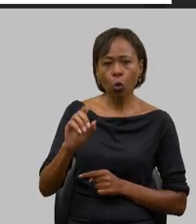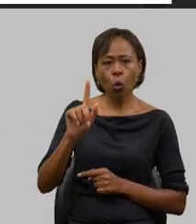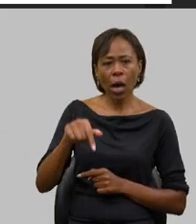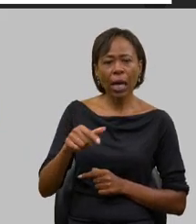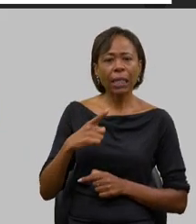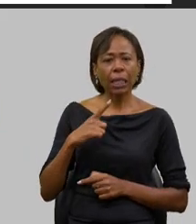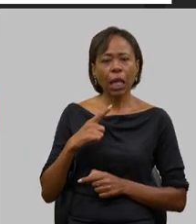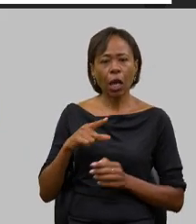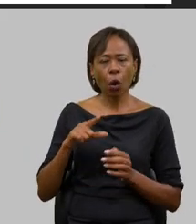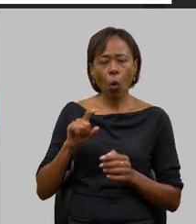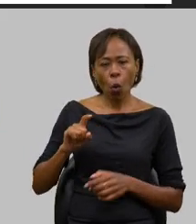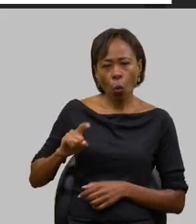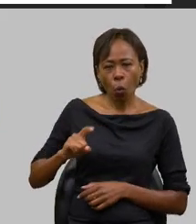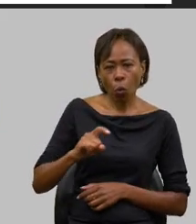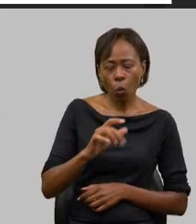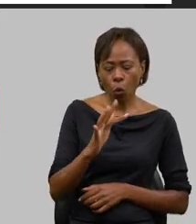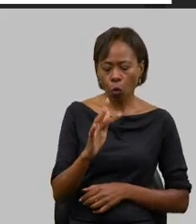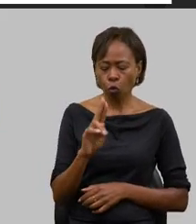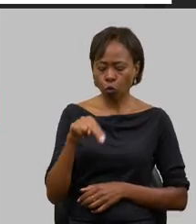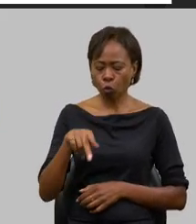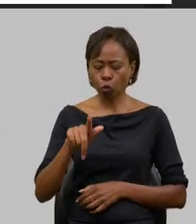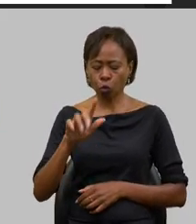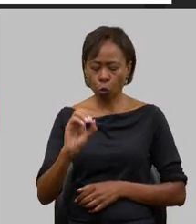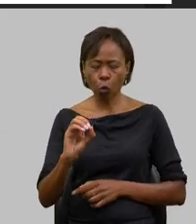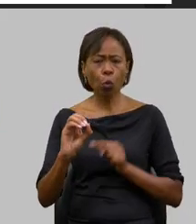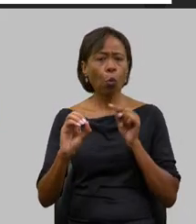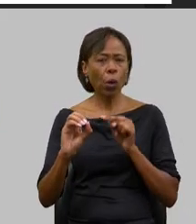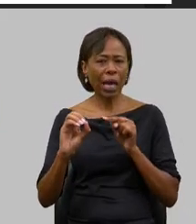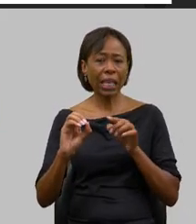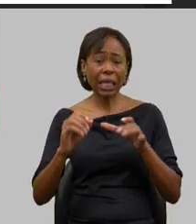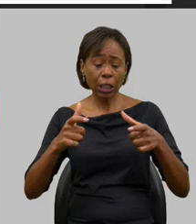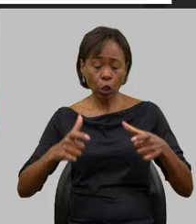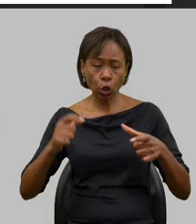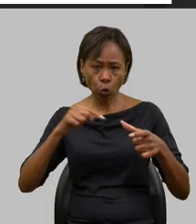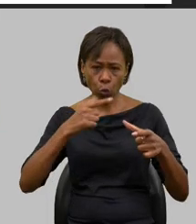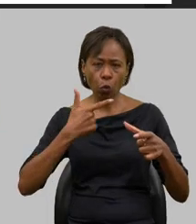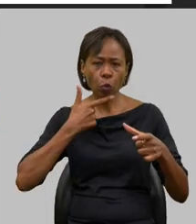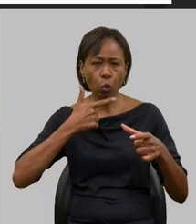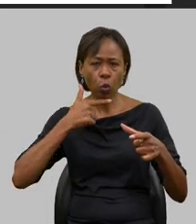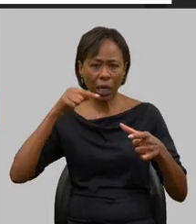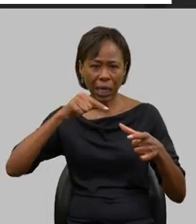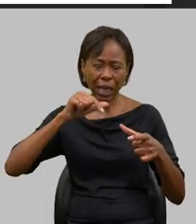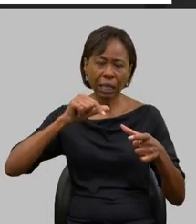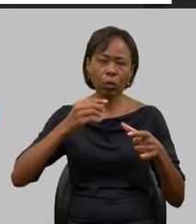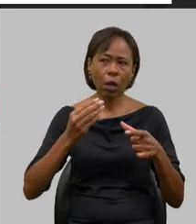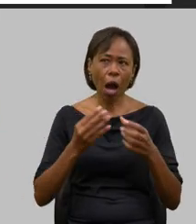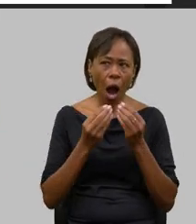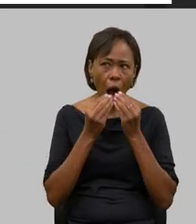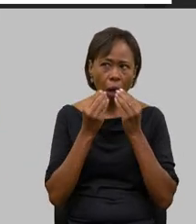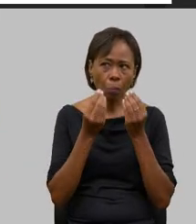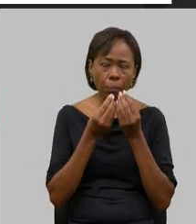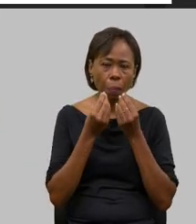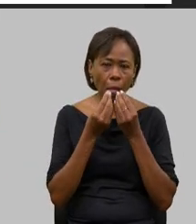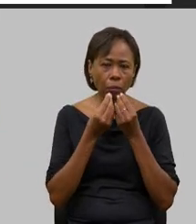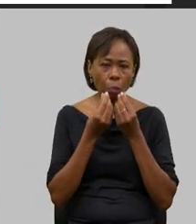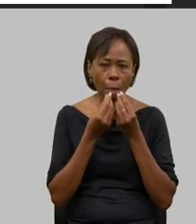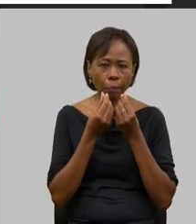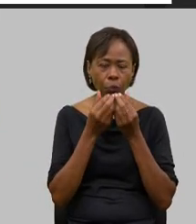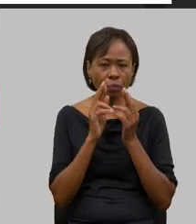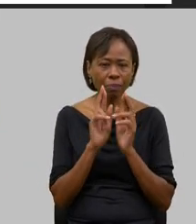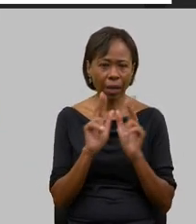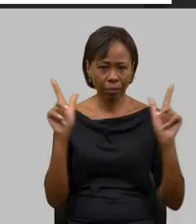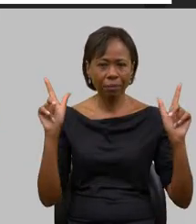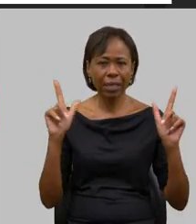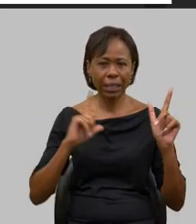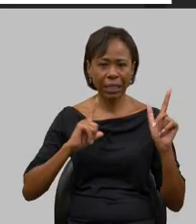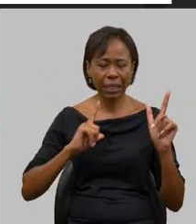fungo ele promove uma mudança no paladar do queijo no sabor do queijo